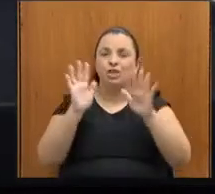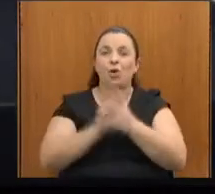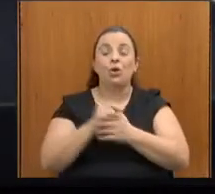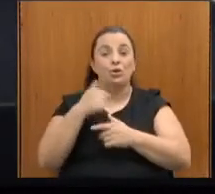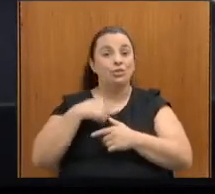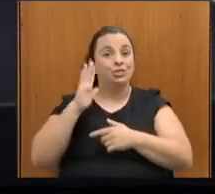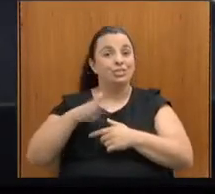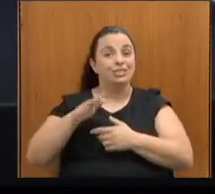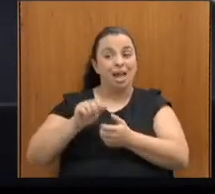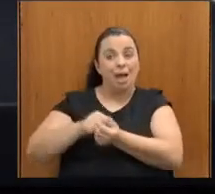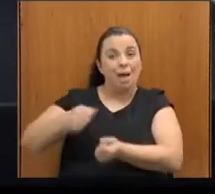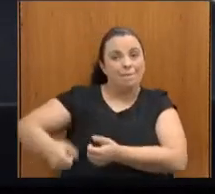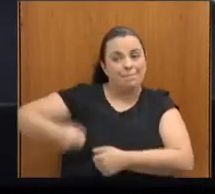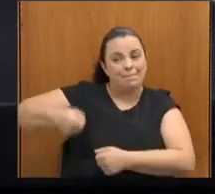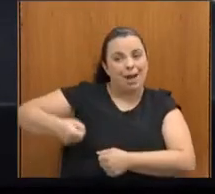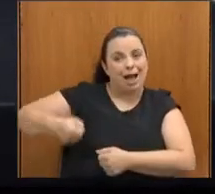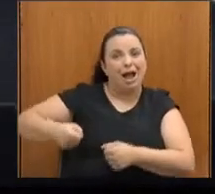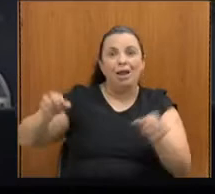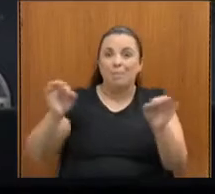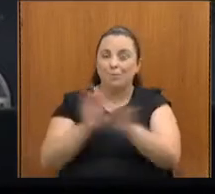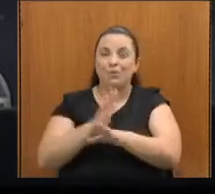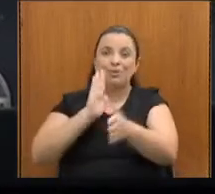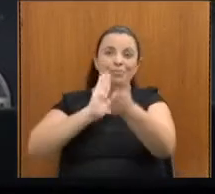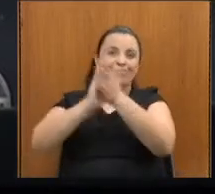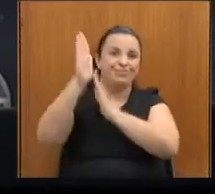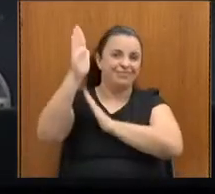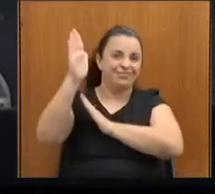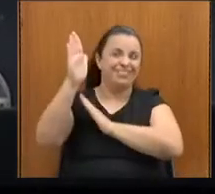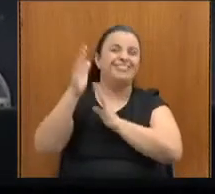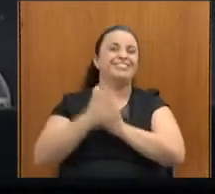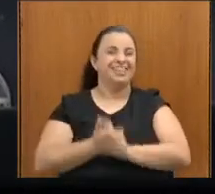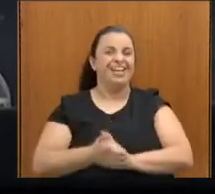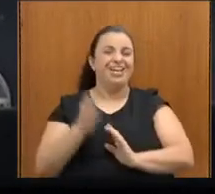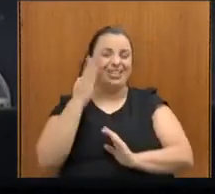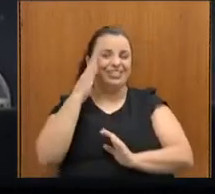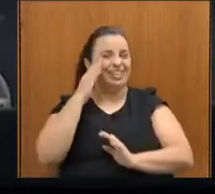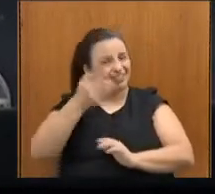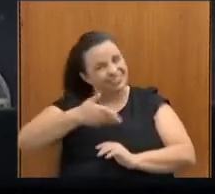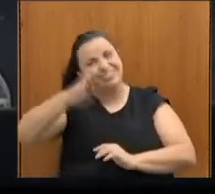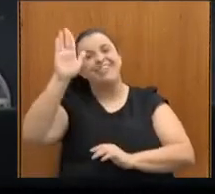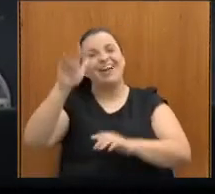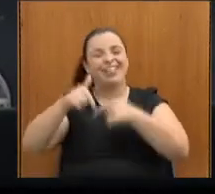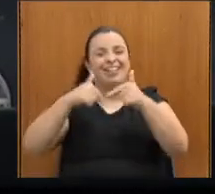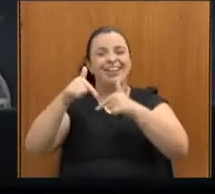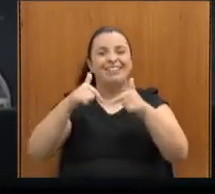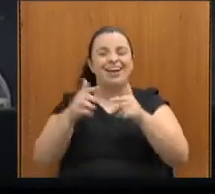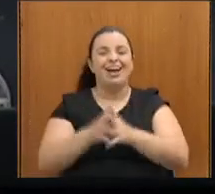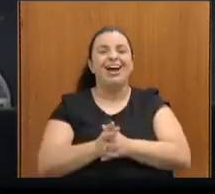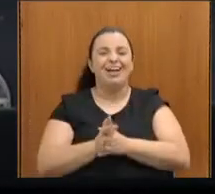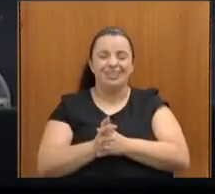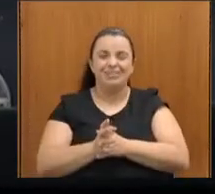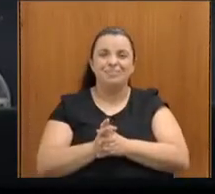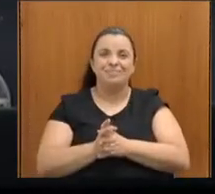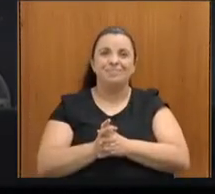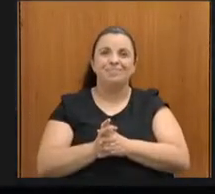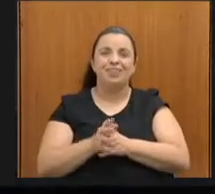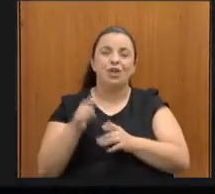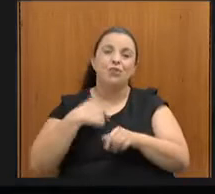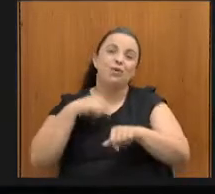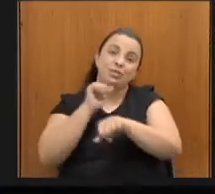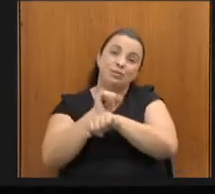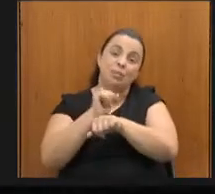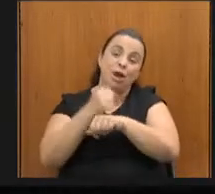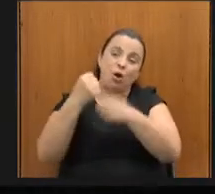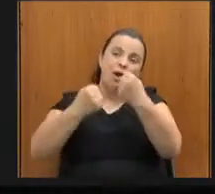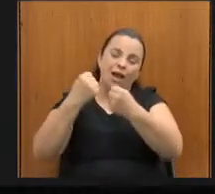pronta aqui na sala. Estamos sabendo que você já está indo em missão aí pelo COMPED. Vou aguardar chegar o carro. Eu